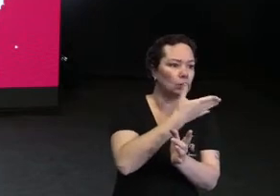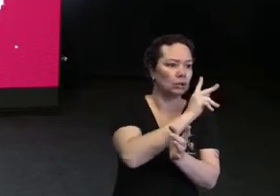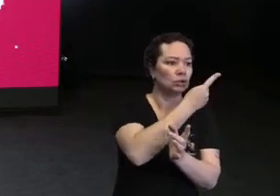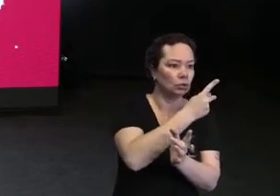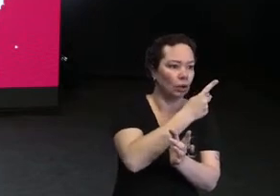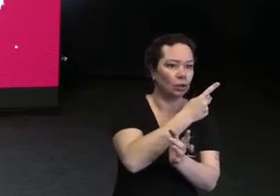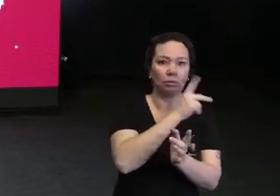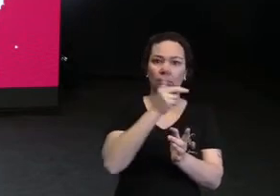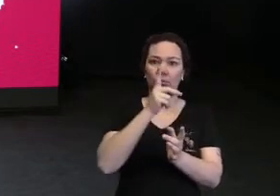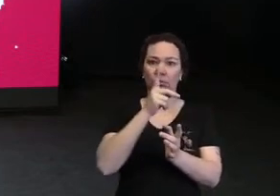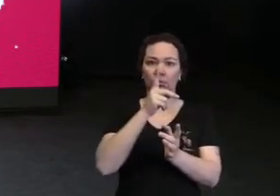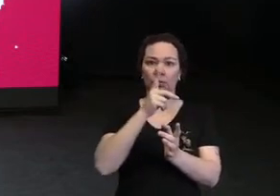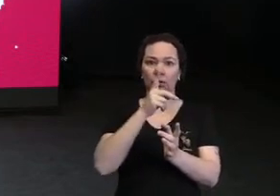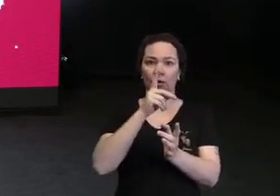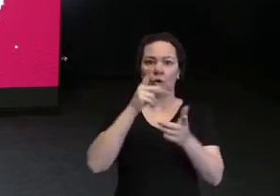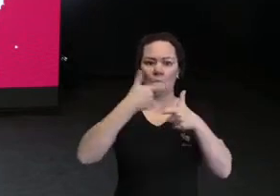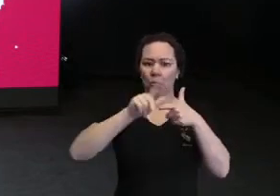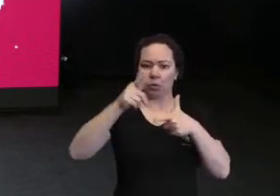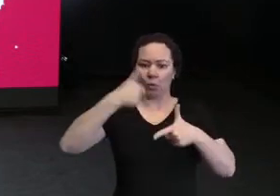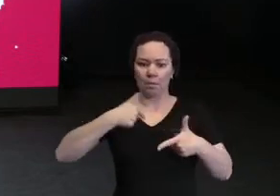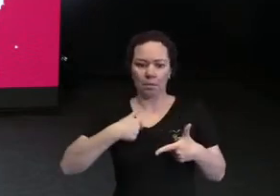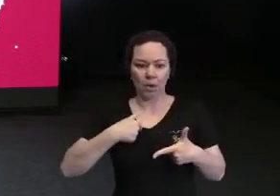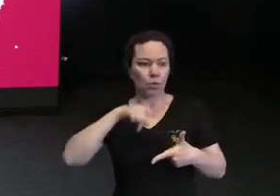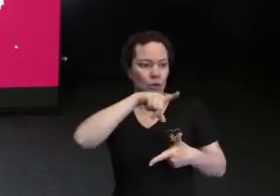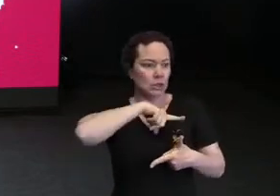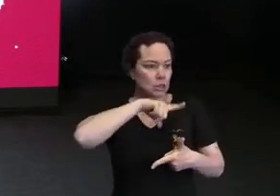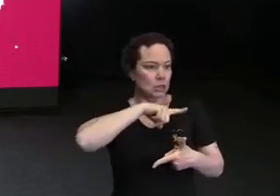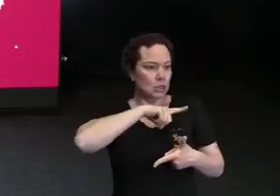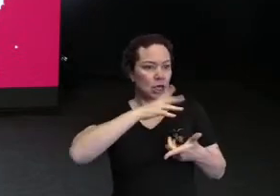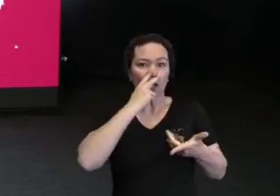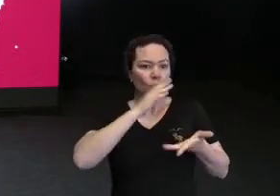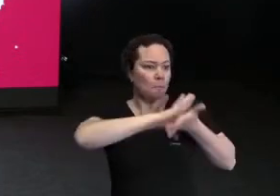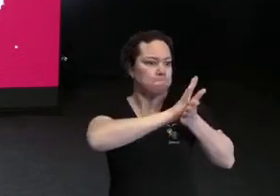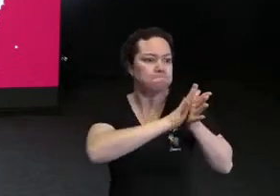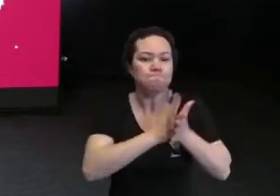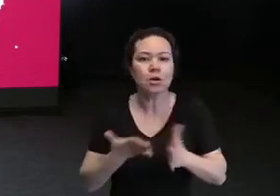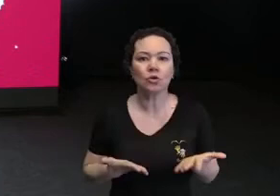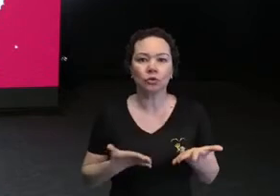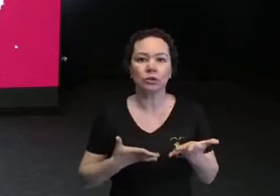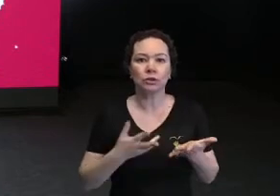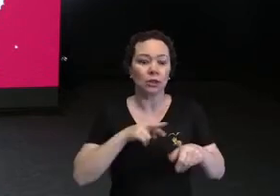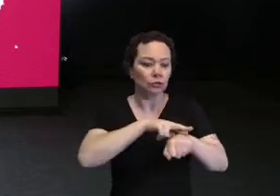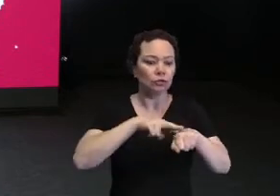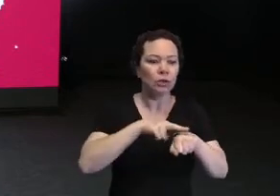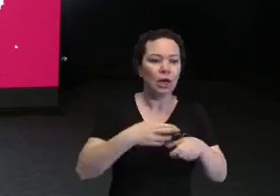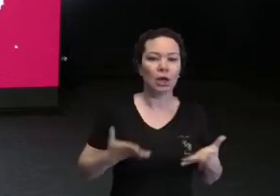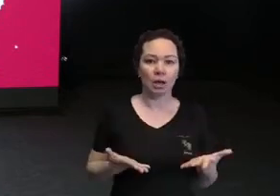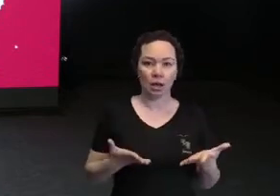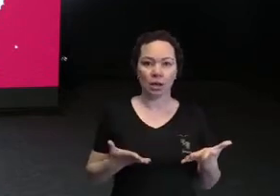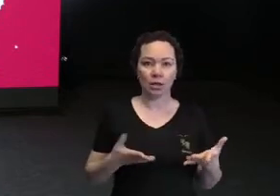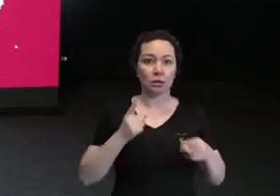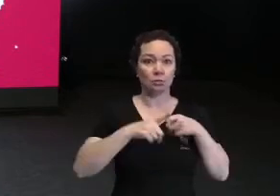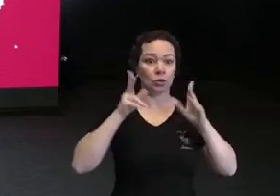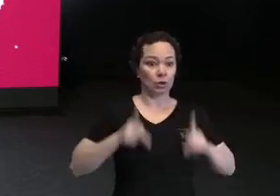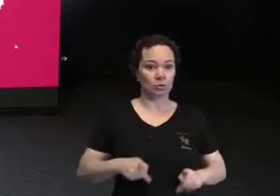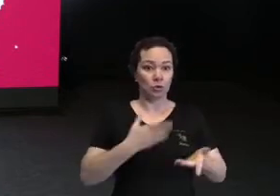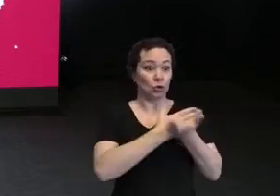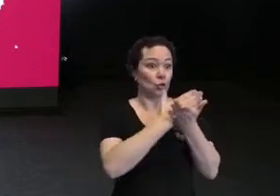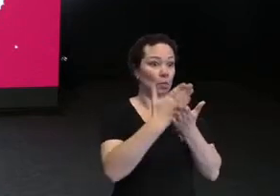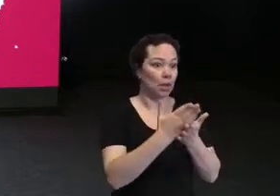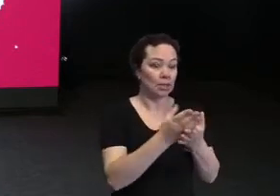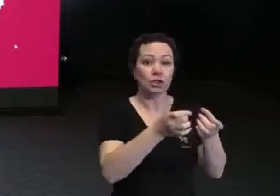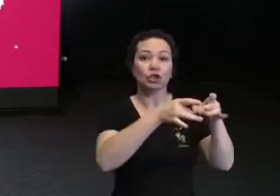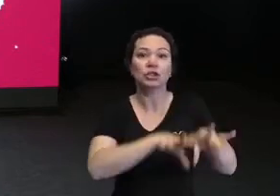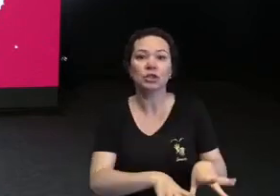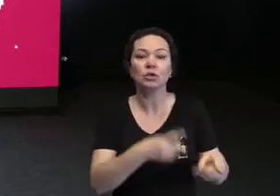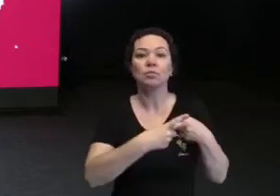Existe um racismo estrutural e institucional aí, e eu preciso comunicar às pessoas, porque, no meio do caminho, elas desistem, porque